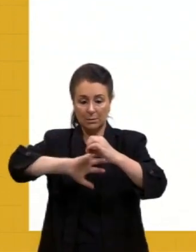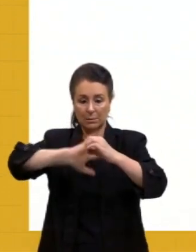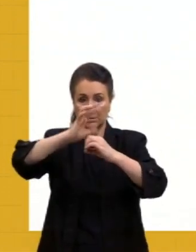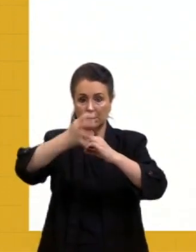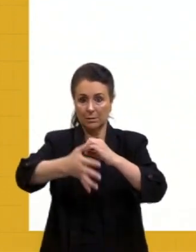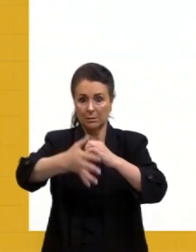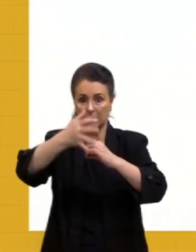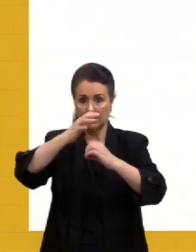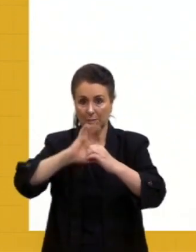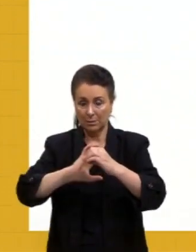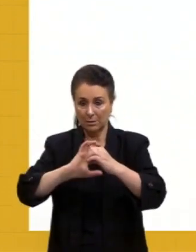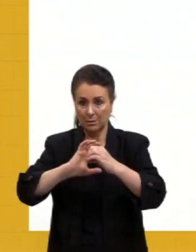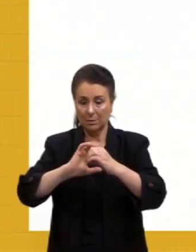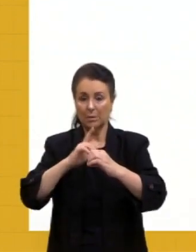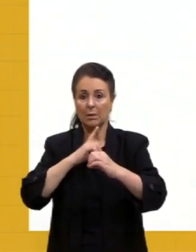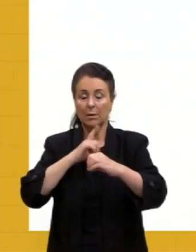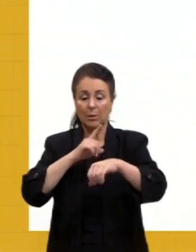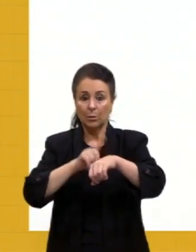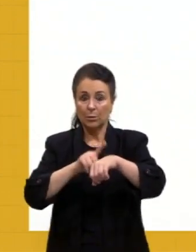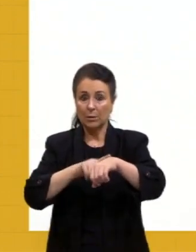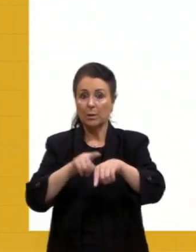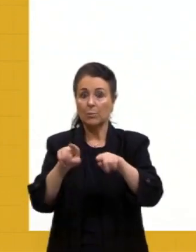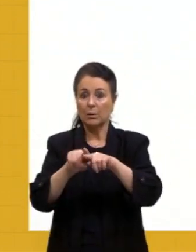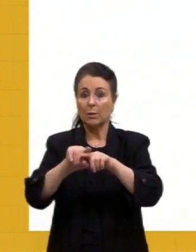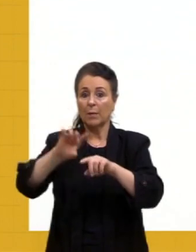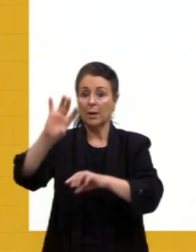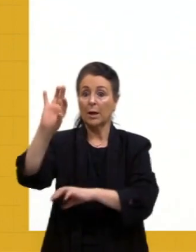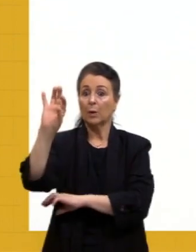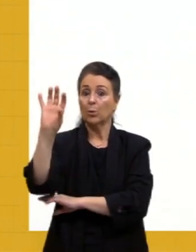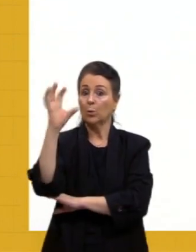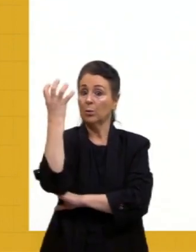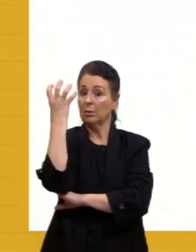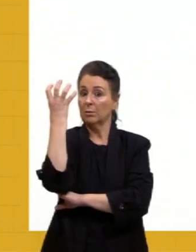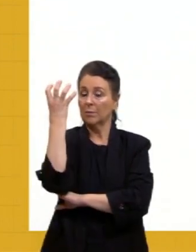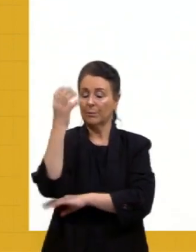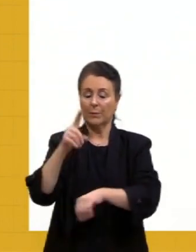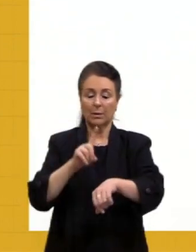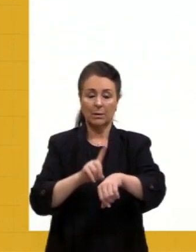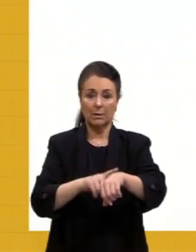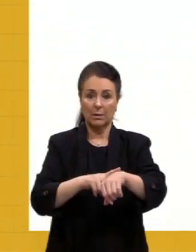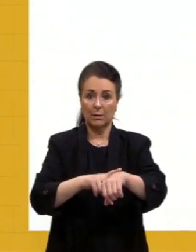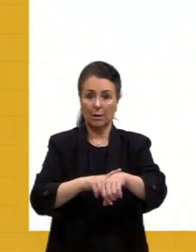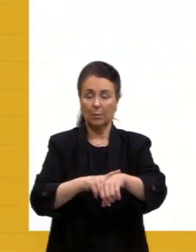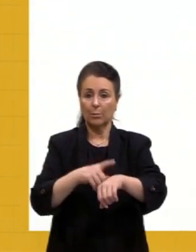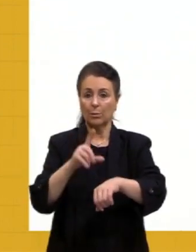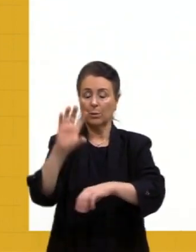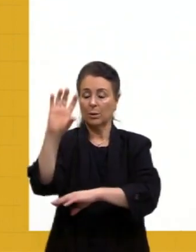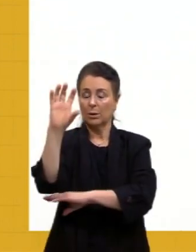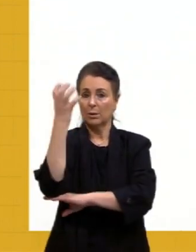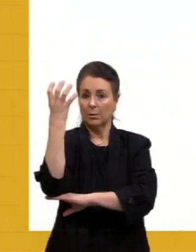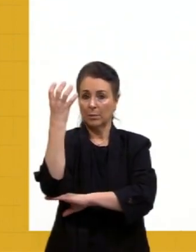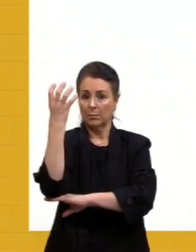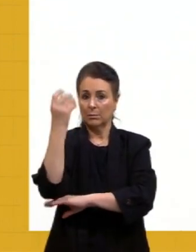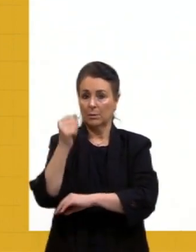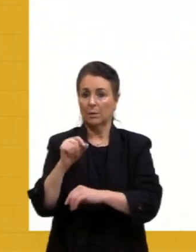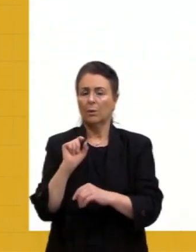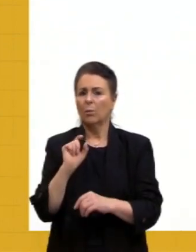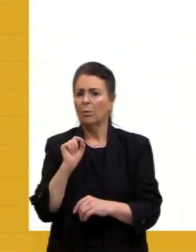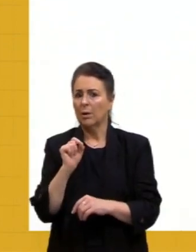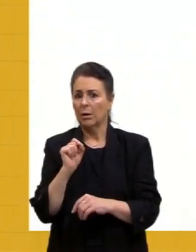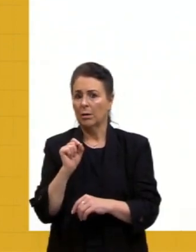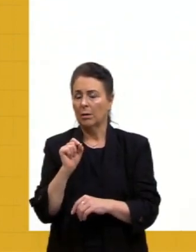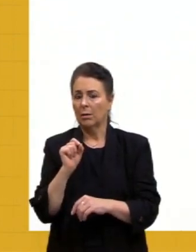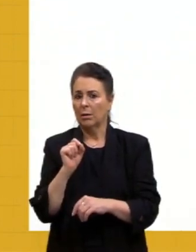questão do tempo e do clima. Tempo e clima. Clima é aquilo que a gente vai esperar. Quando está no